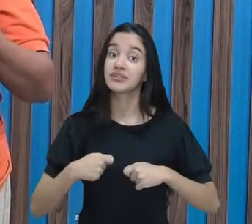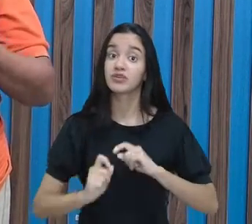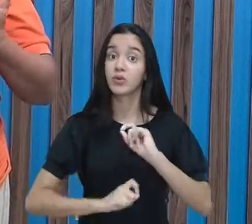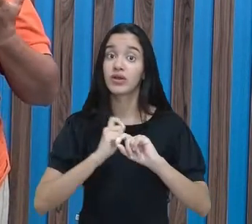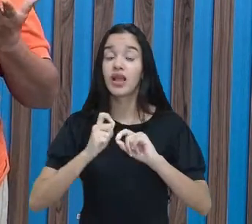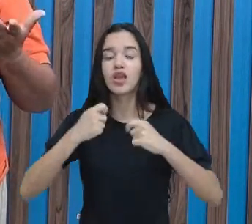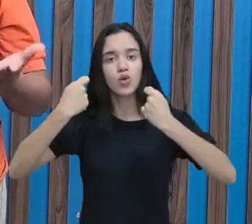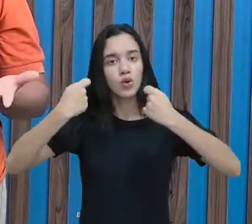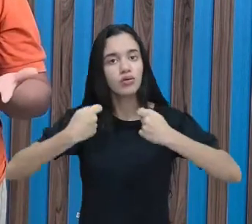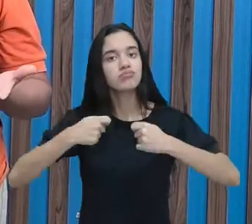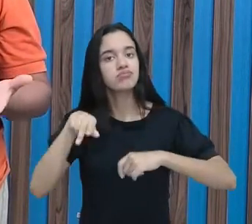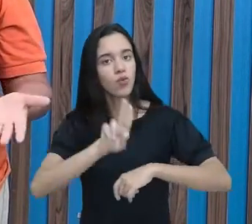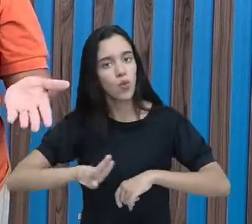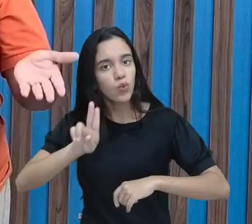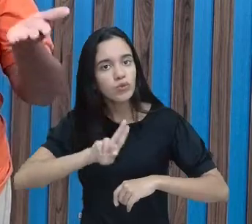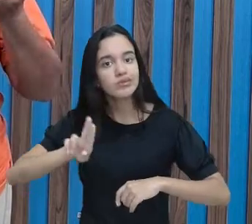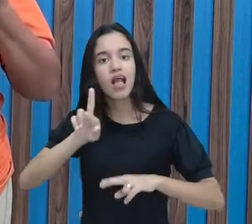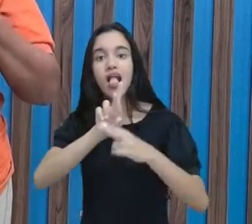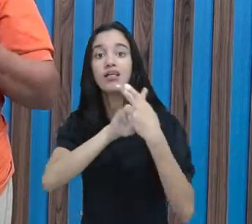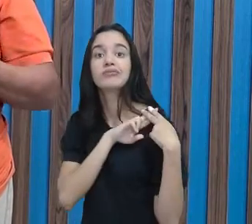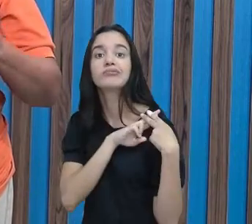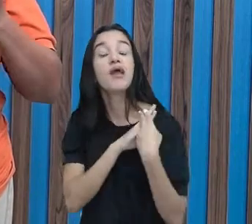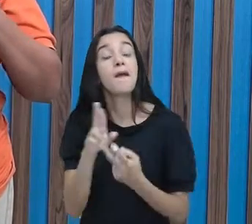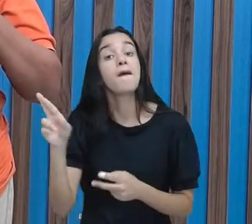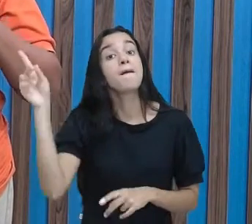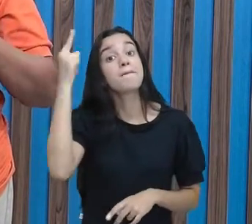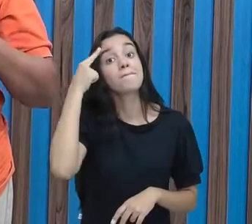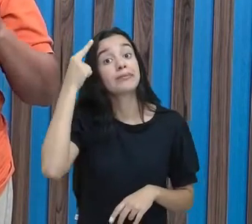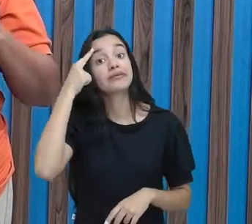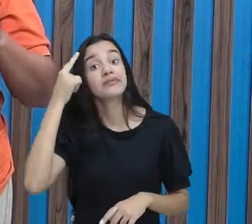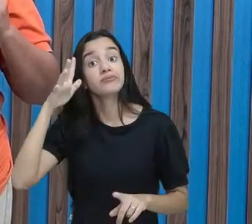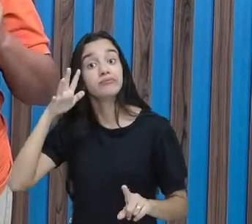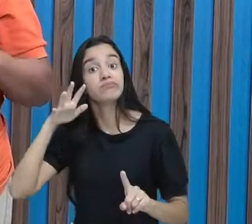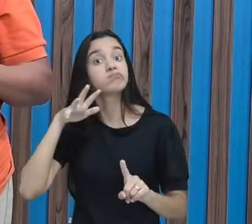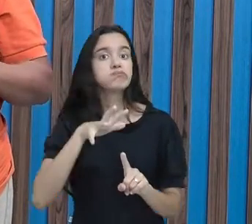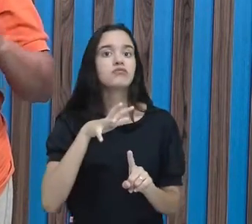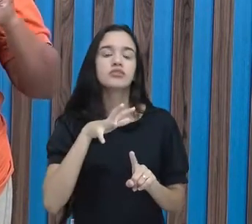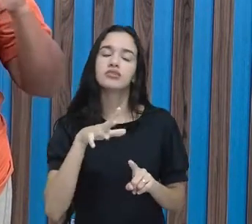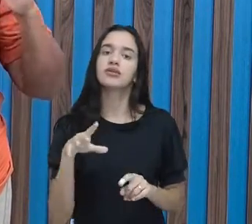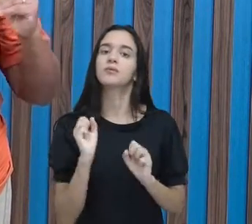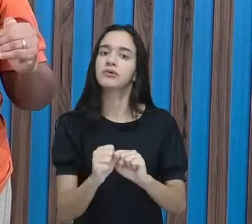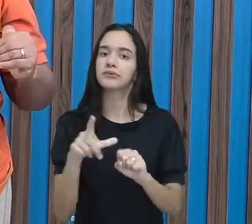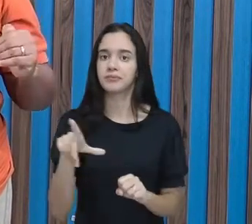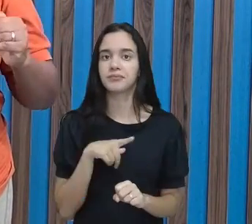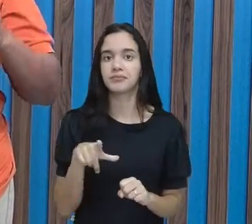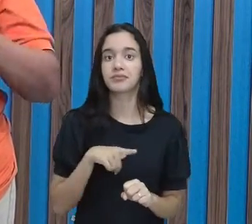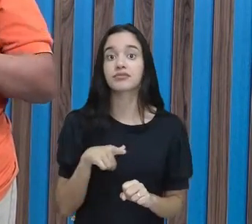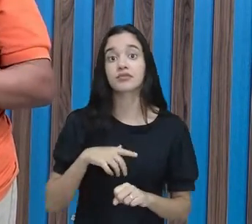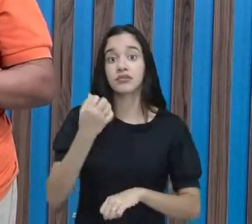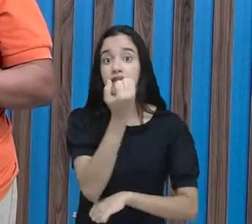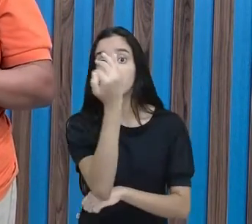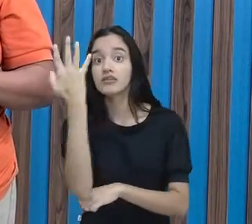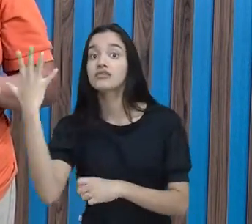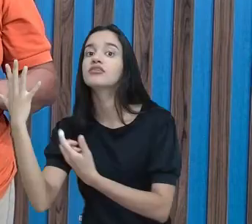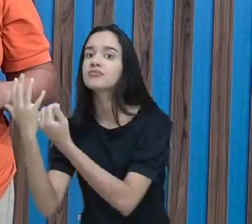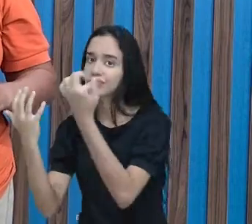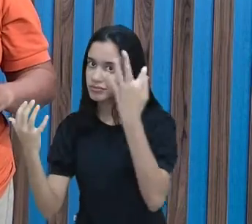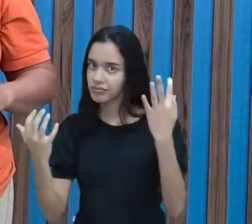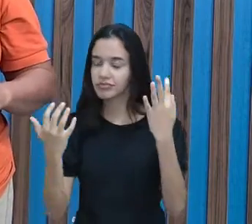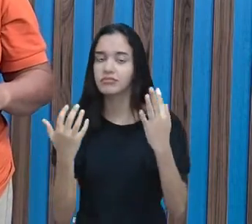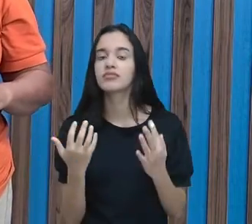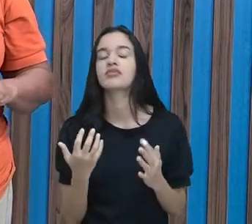de forma responsável, pensando no impacto que isso pode ter na natureza e no meio ambiente.